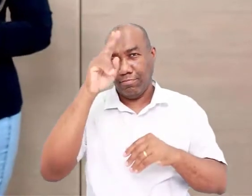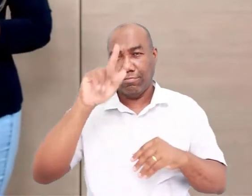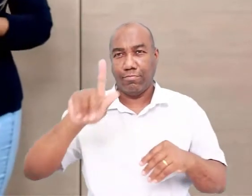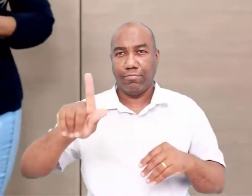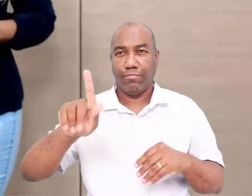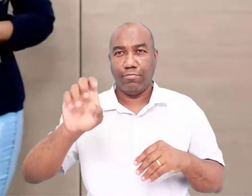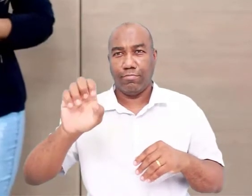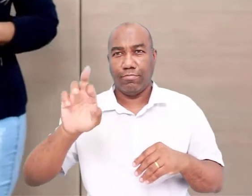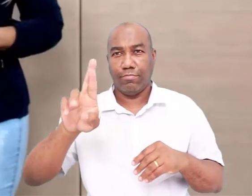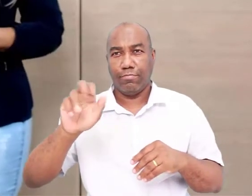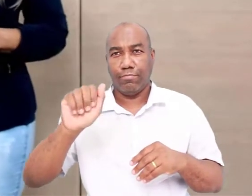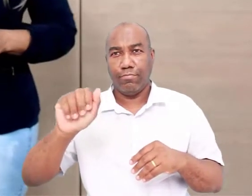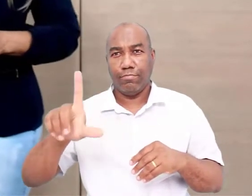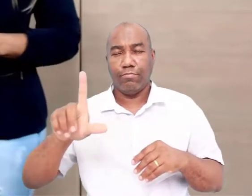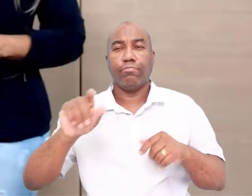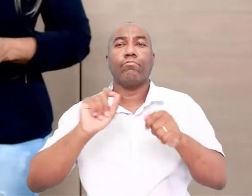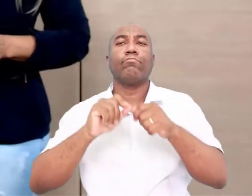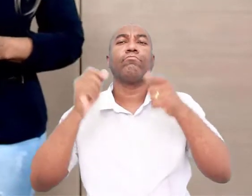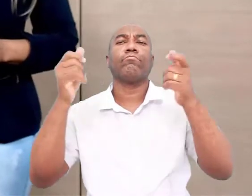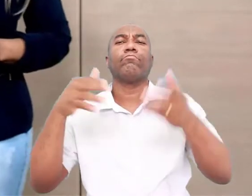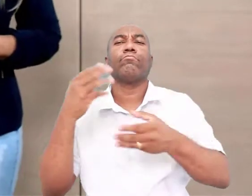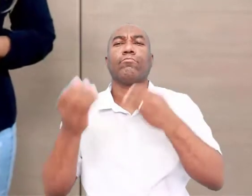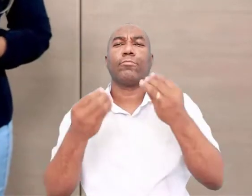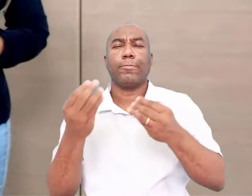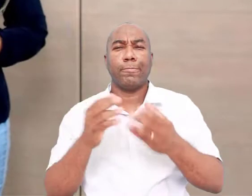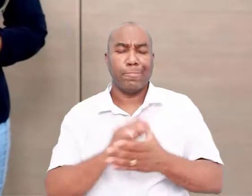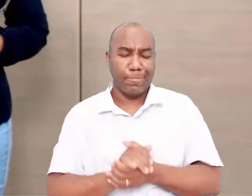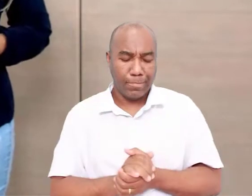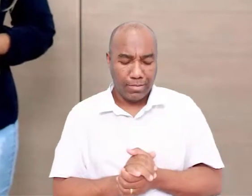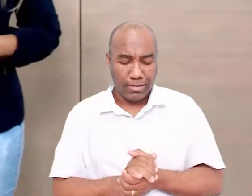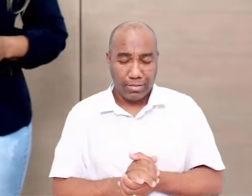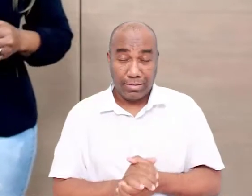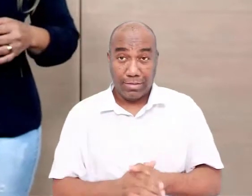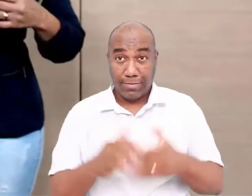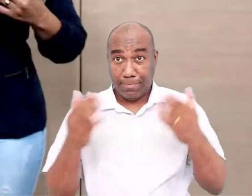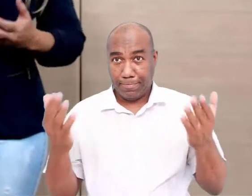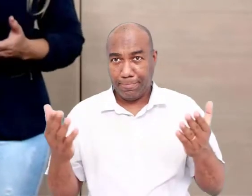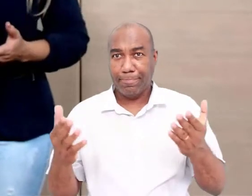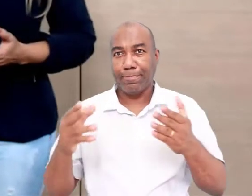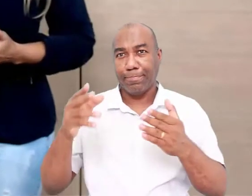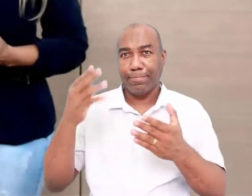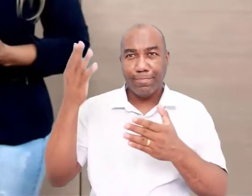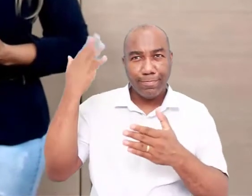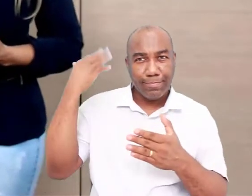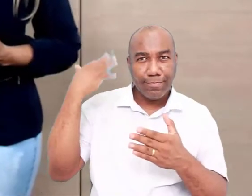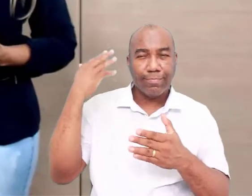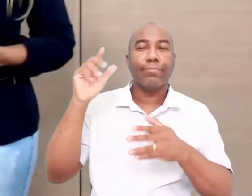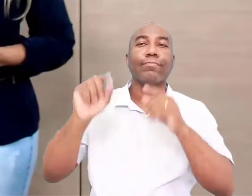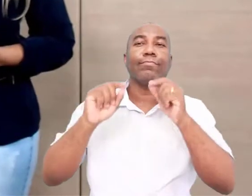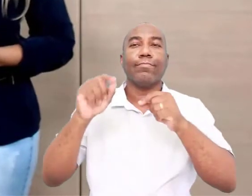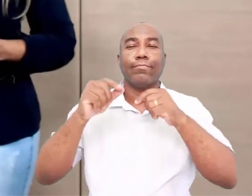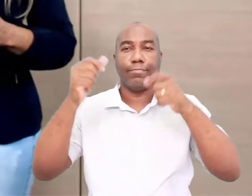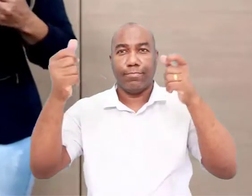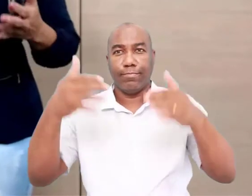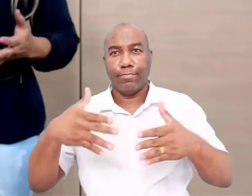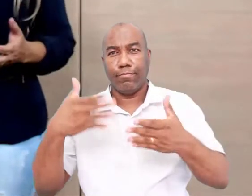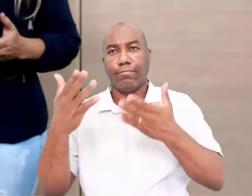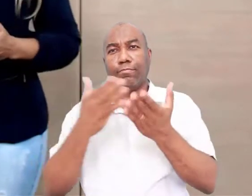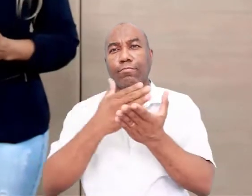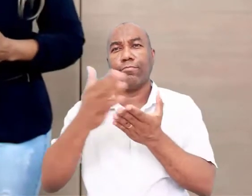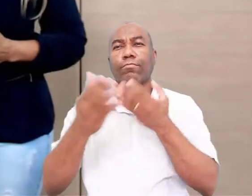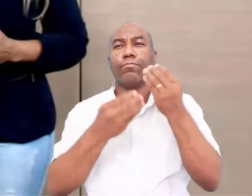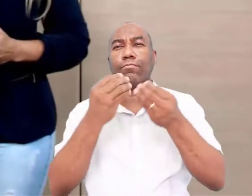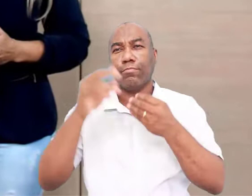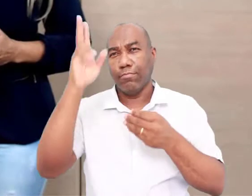toda a História Geral. Então, na aula anterior, nós trabalhamos o início da